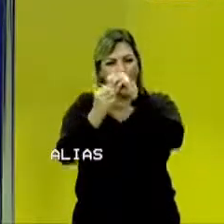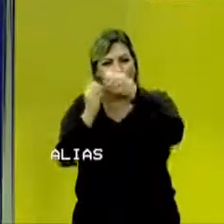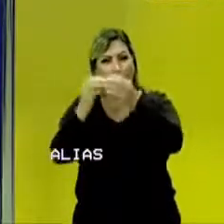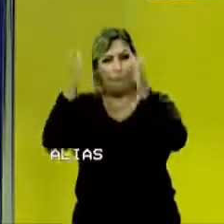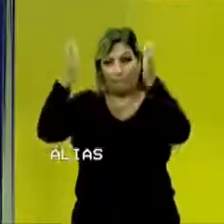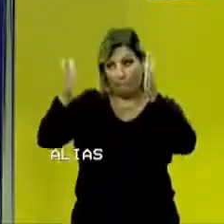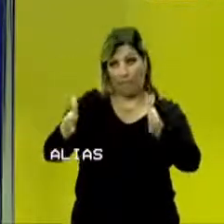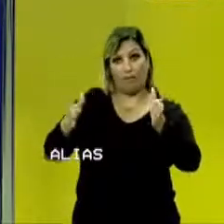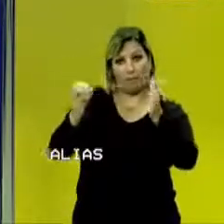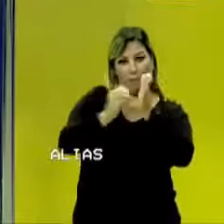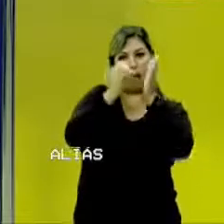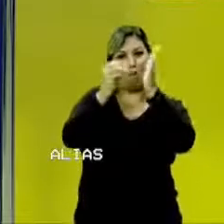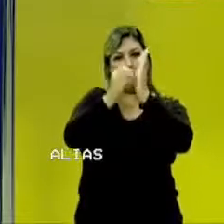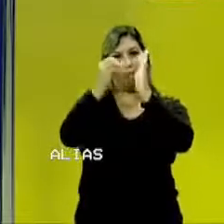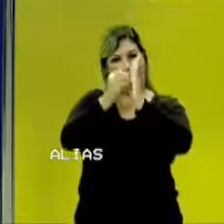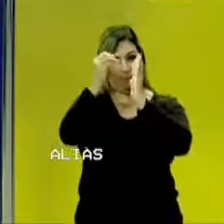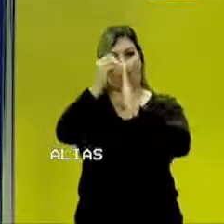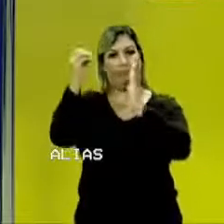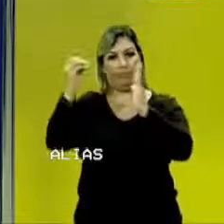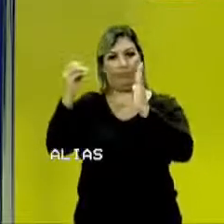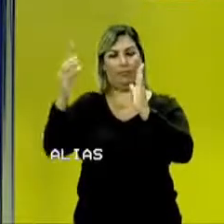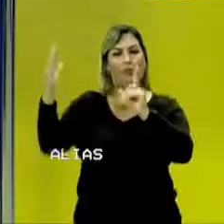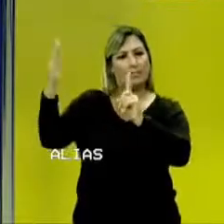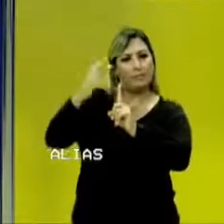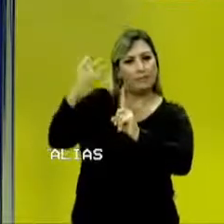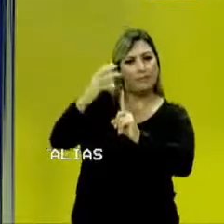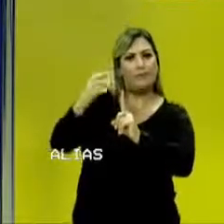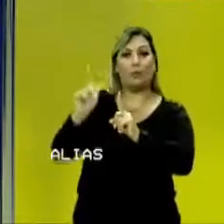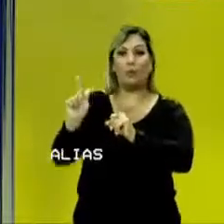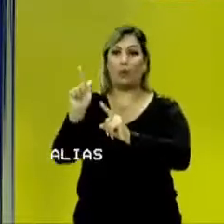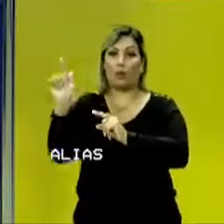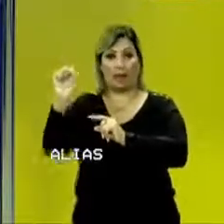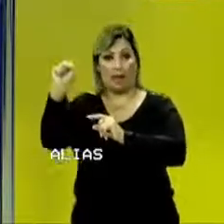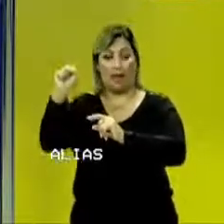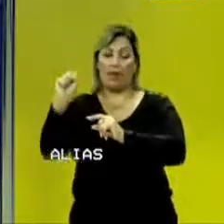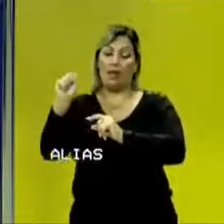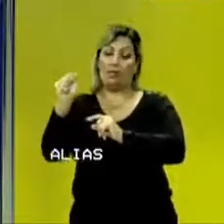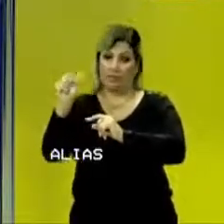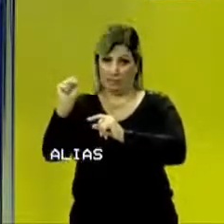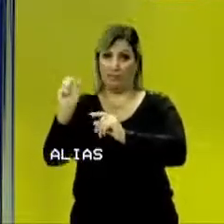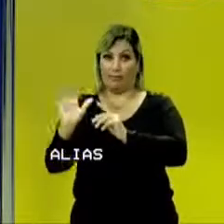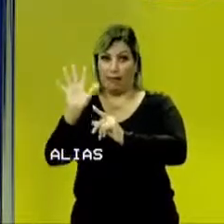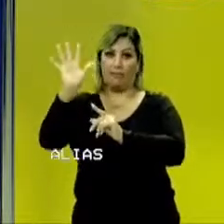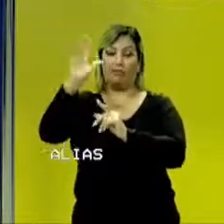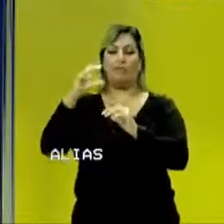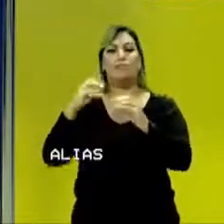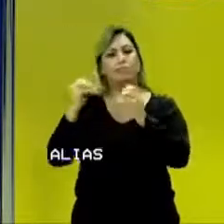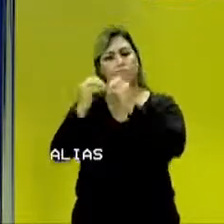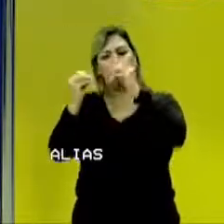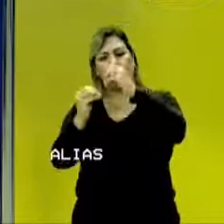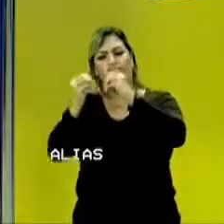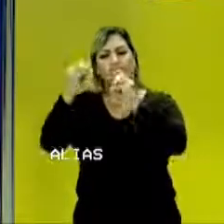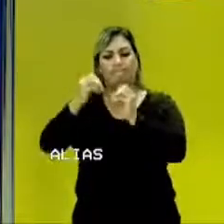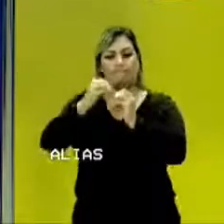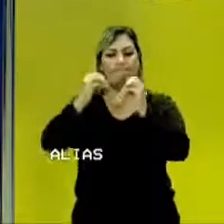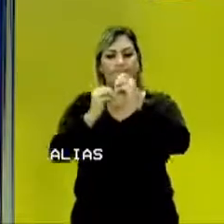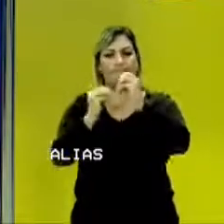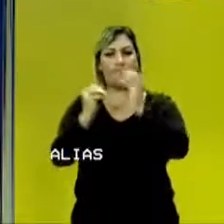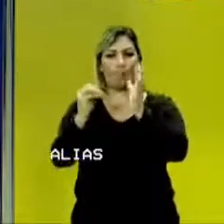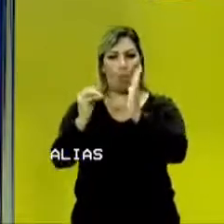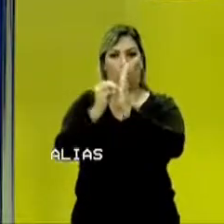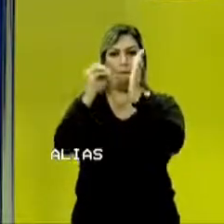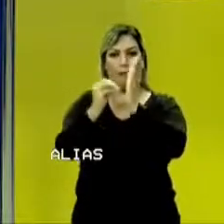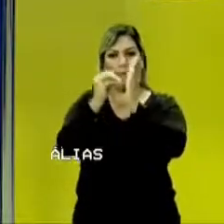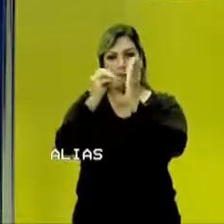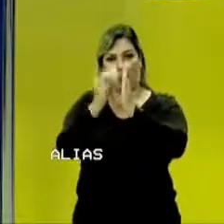as paredes do recipiente que o contém. Então, a pressão que um gás exerce é devido ao choque de suas partículas contra as